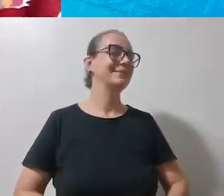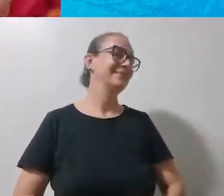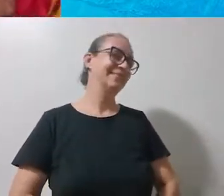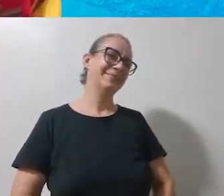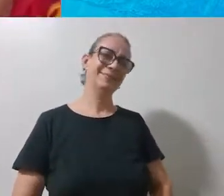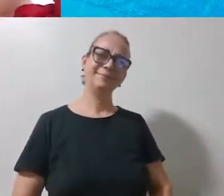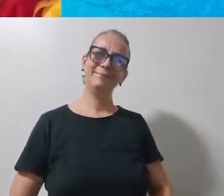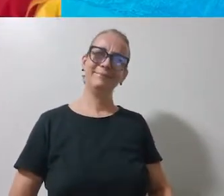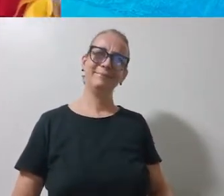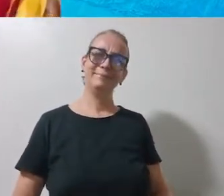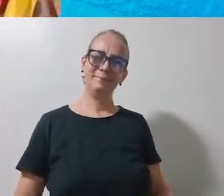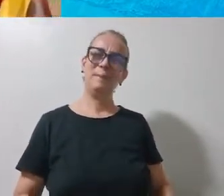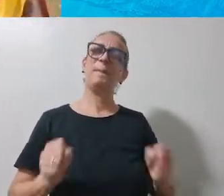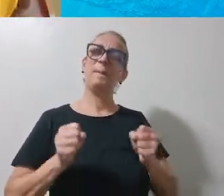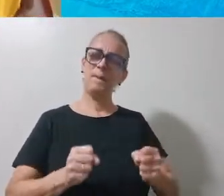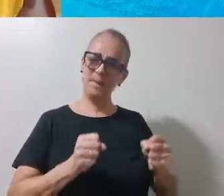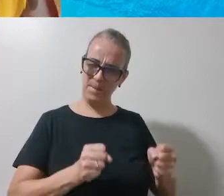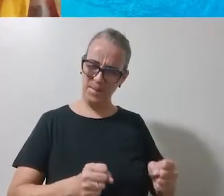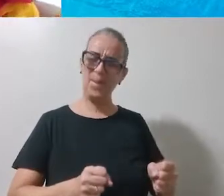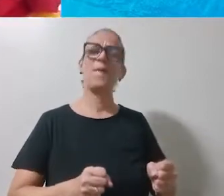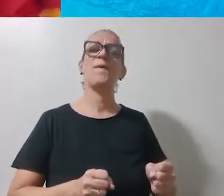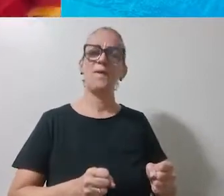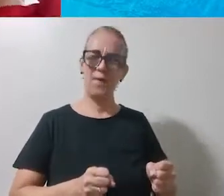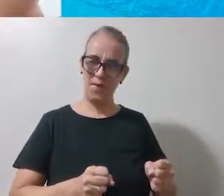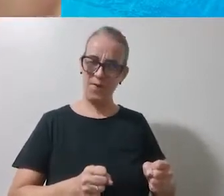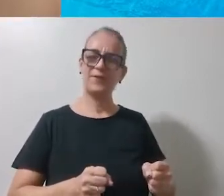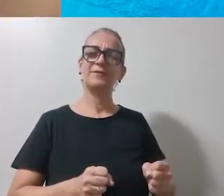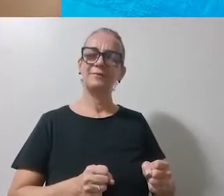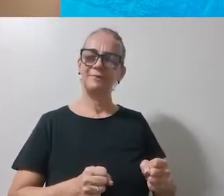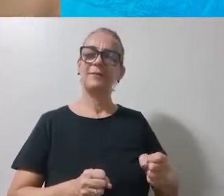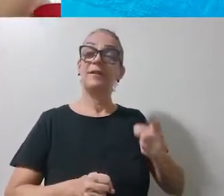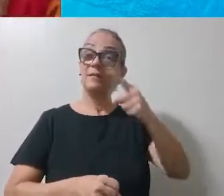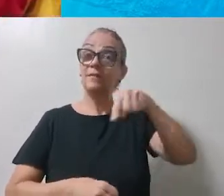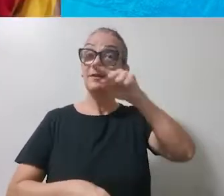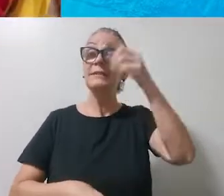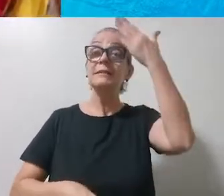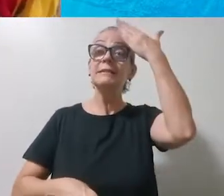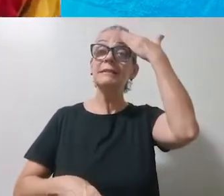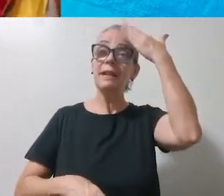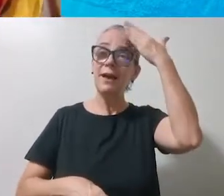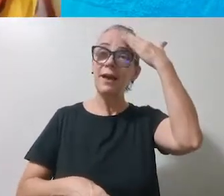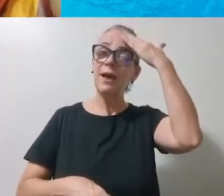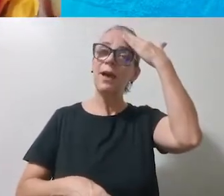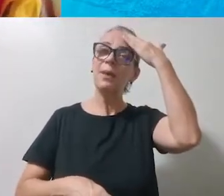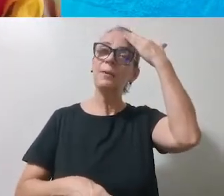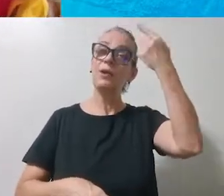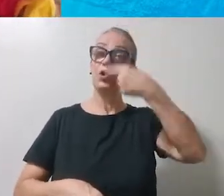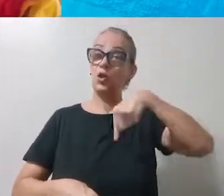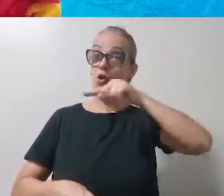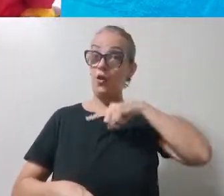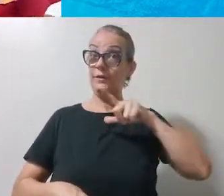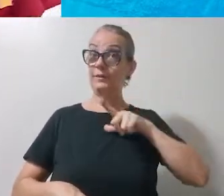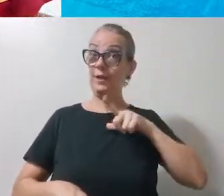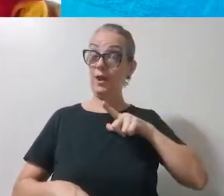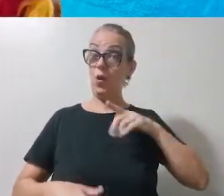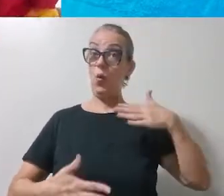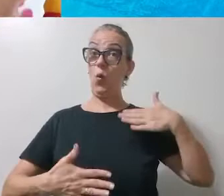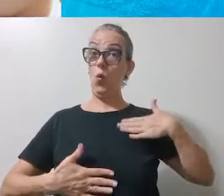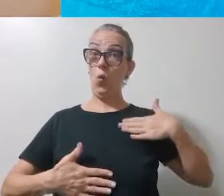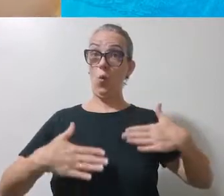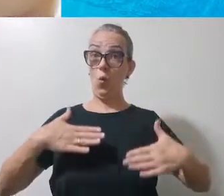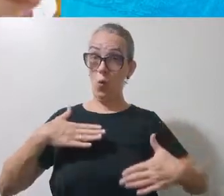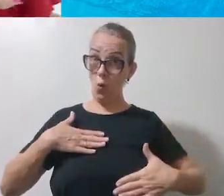Pode sim, Marta. Como vocês sabem, nós temos um corpo e também